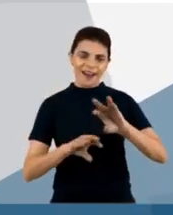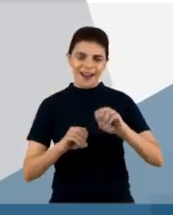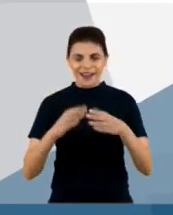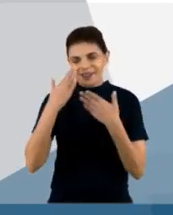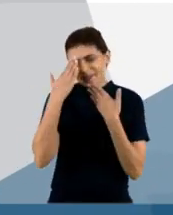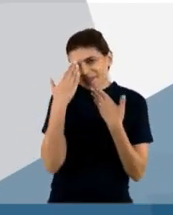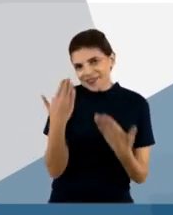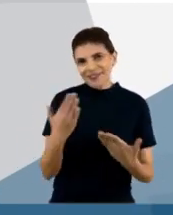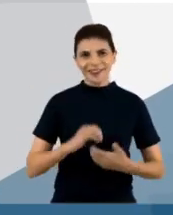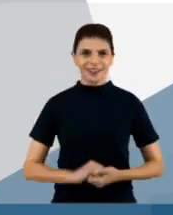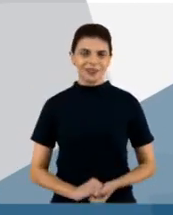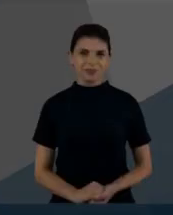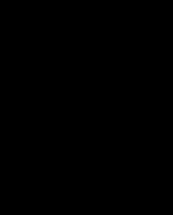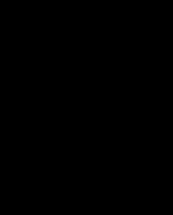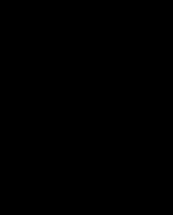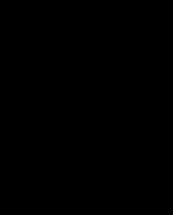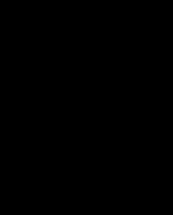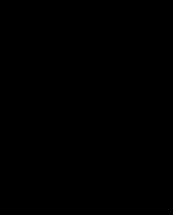muito obrigada